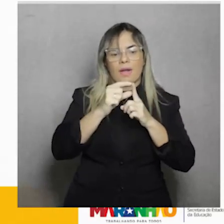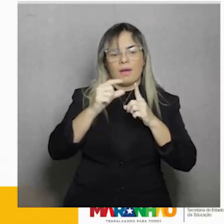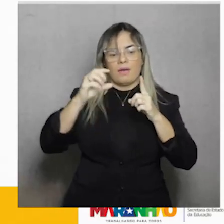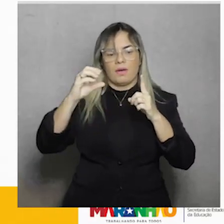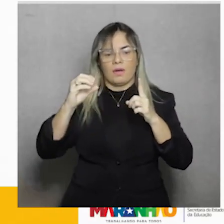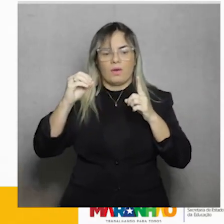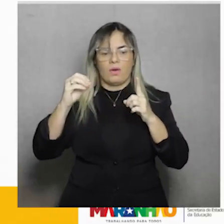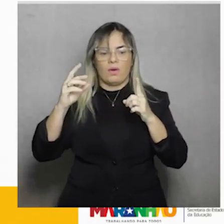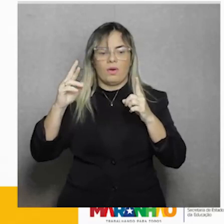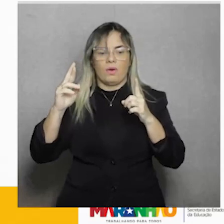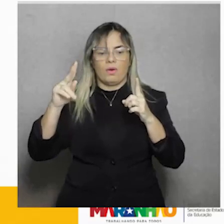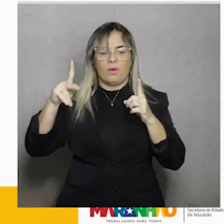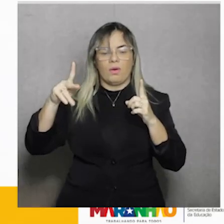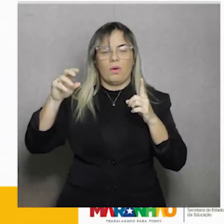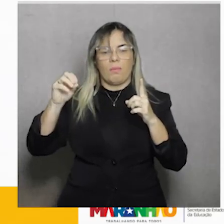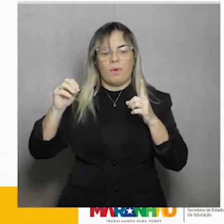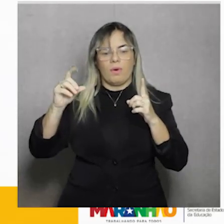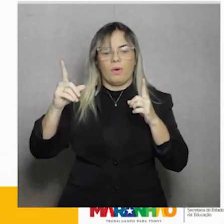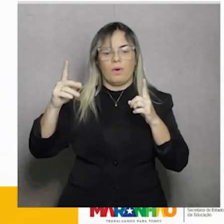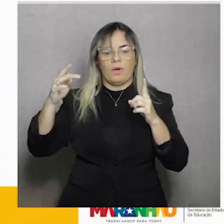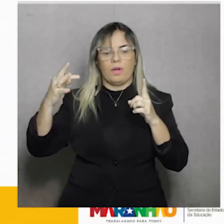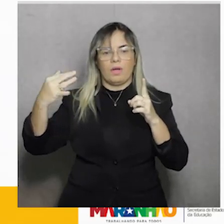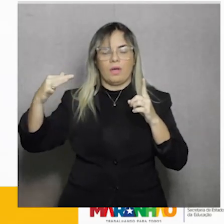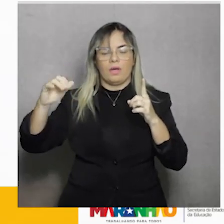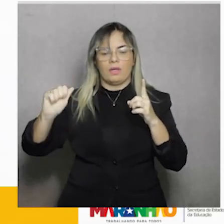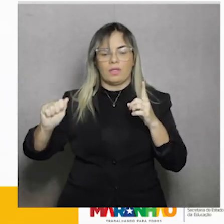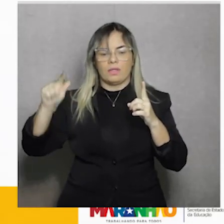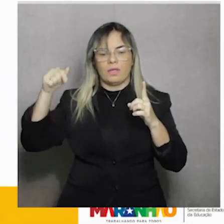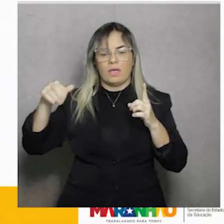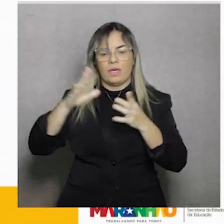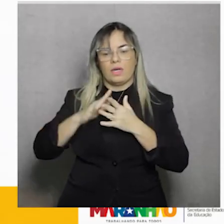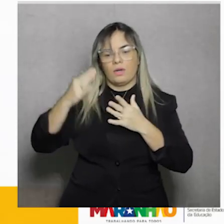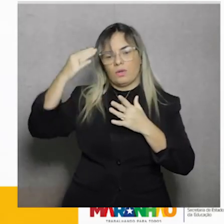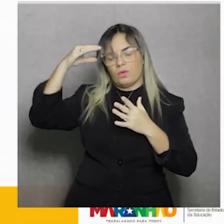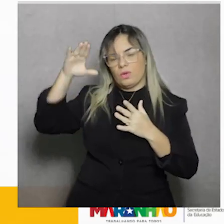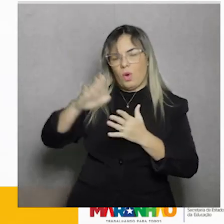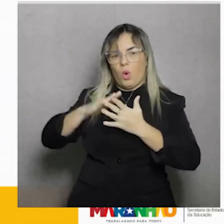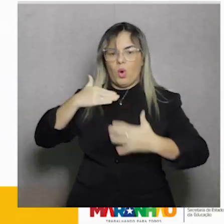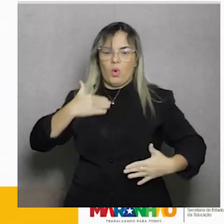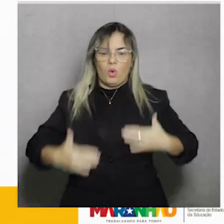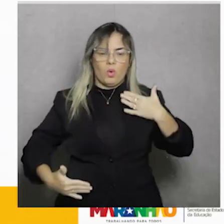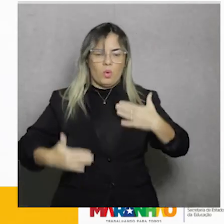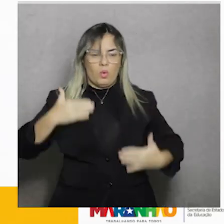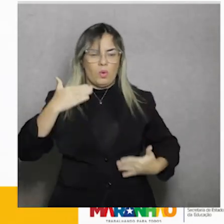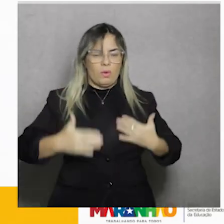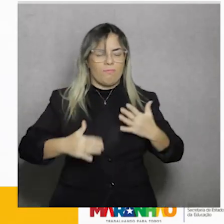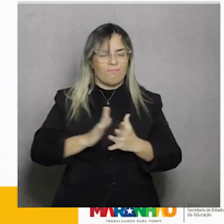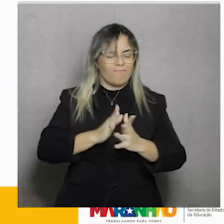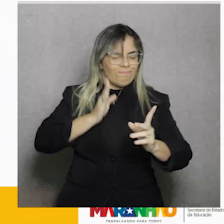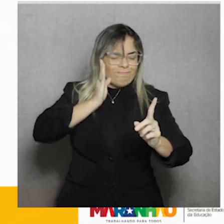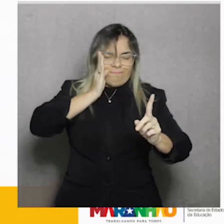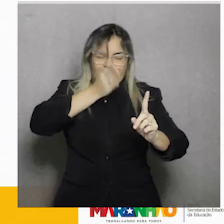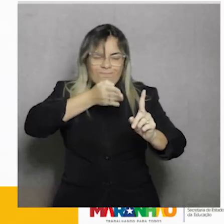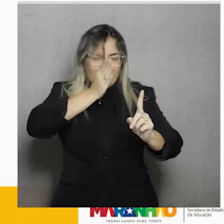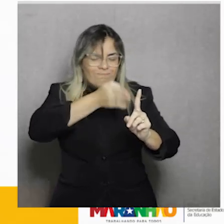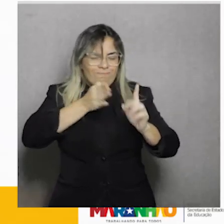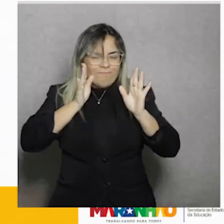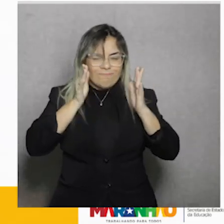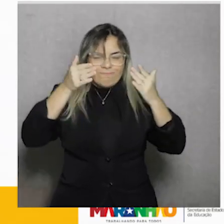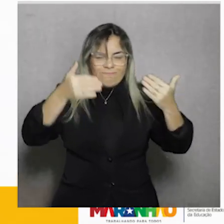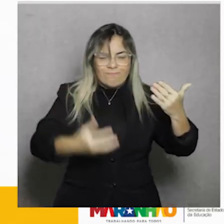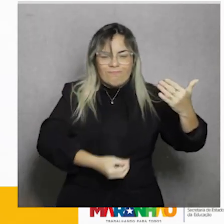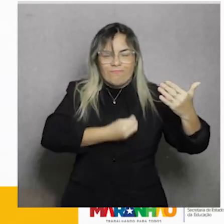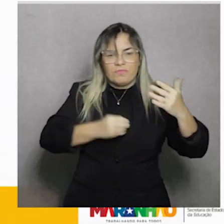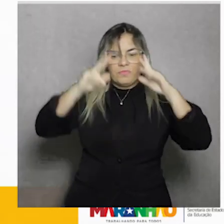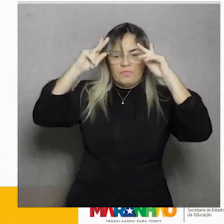Corpolatria. A corpolatria é uma cultura na qual o corpo é colocado como o principal foco da vida